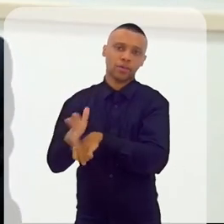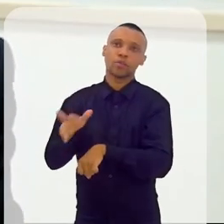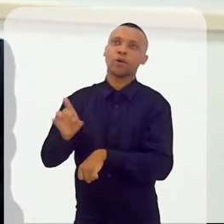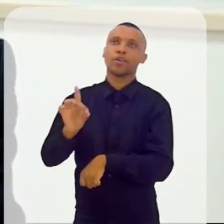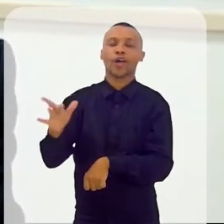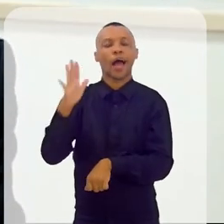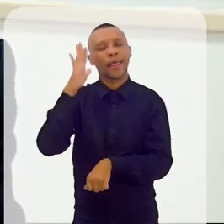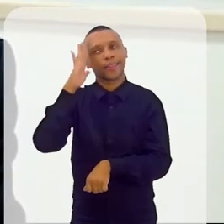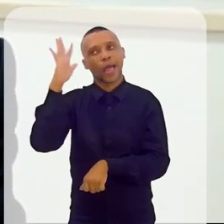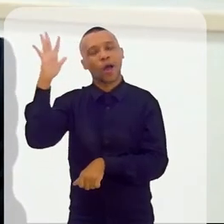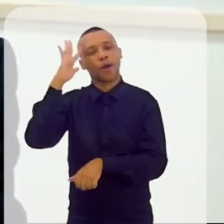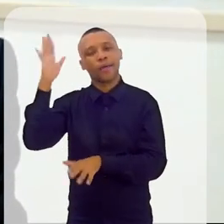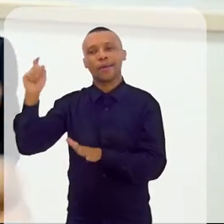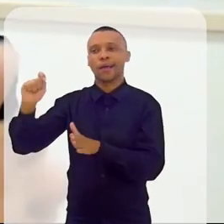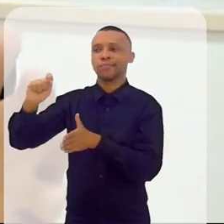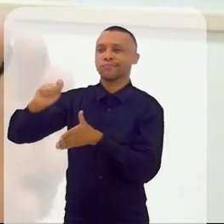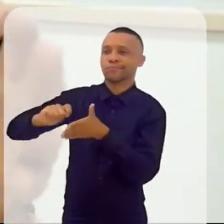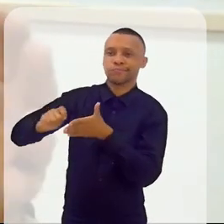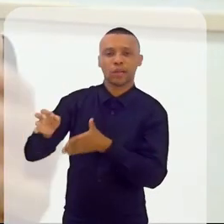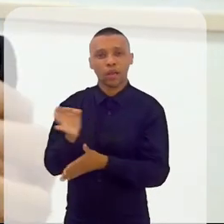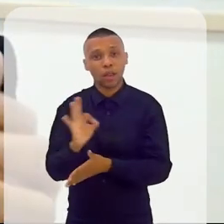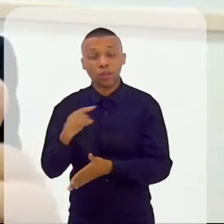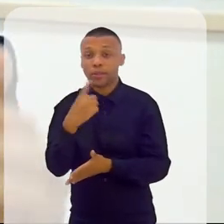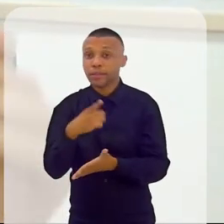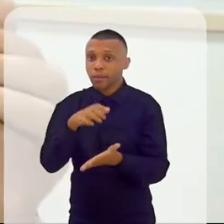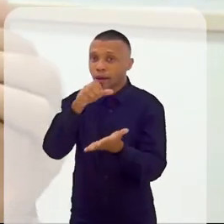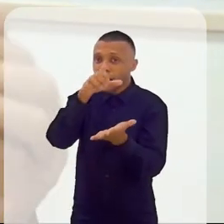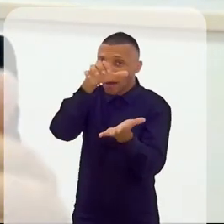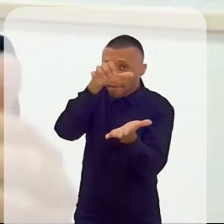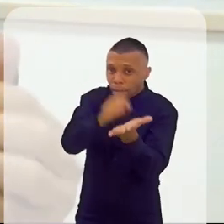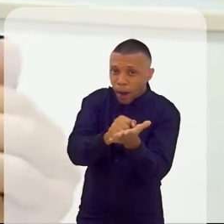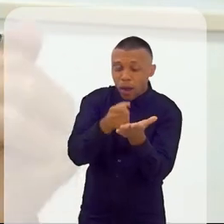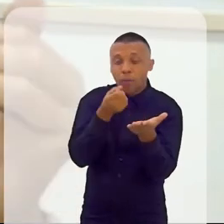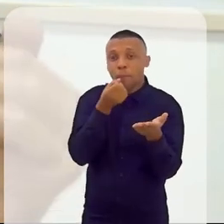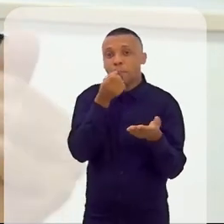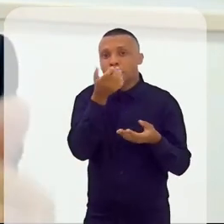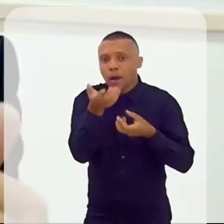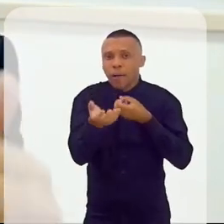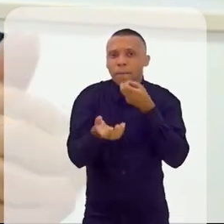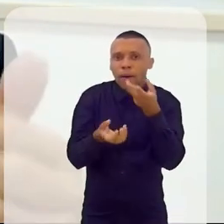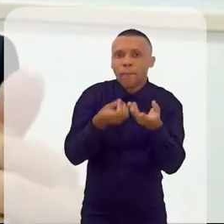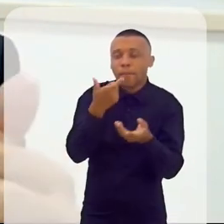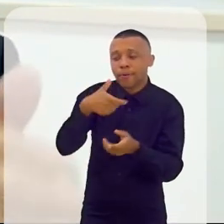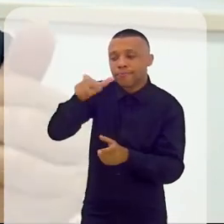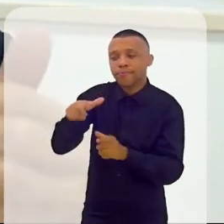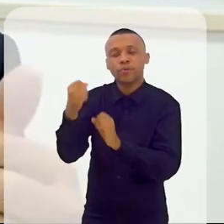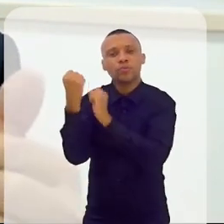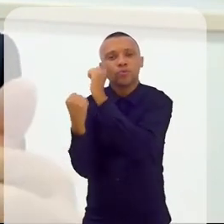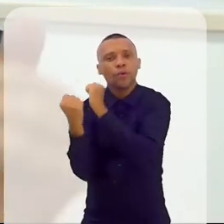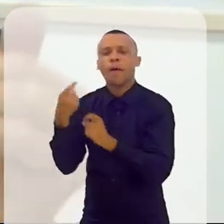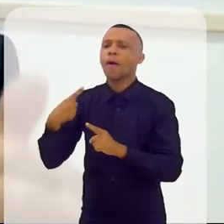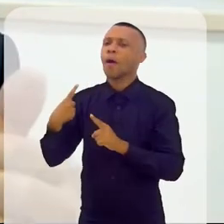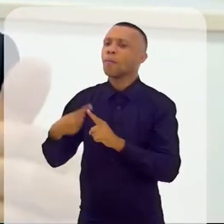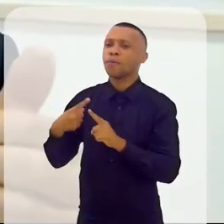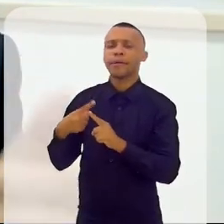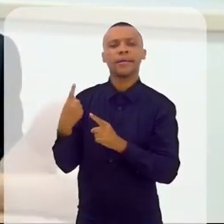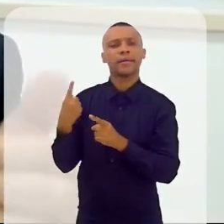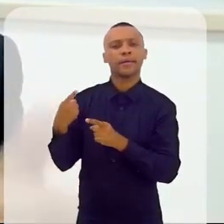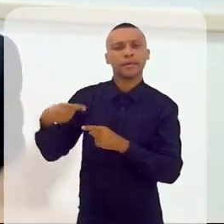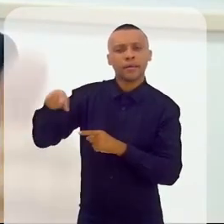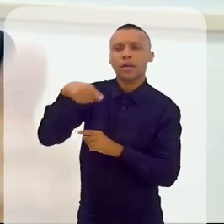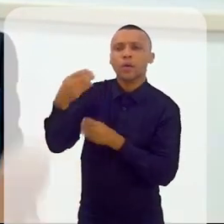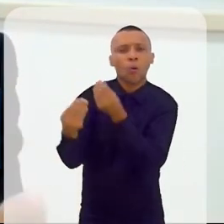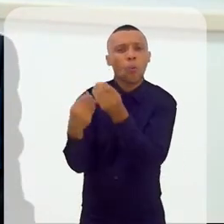só escrito. Não. Nós temos as coisas documentadas com o depoimento dos empresários, por que eles